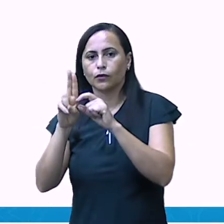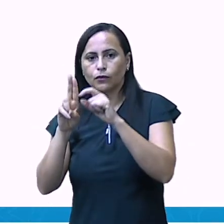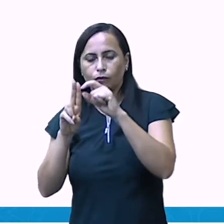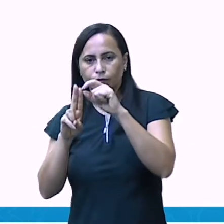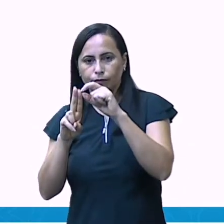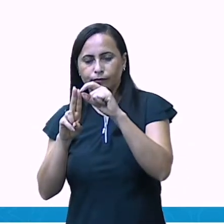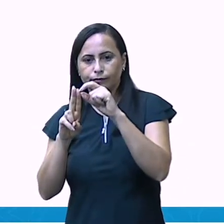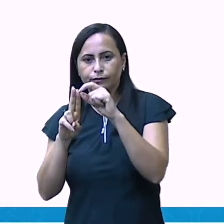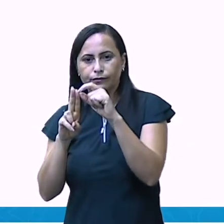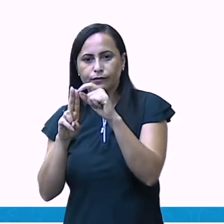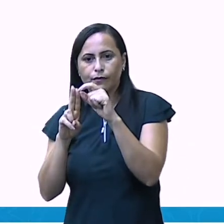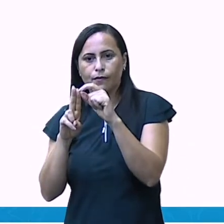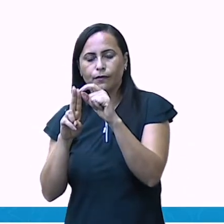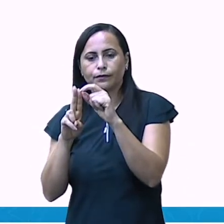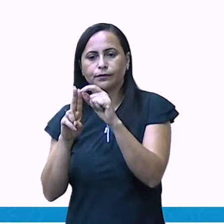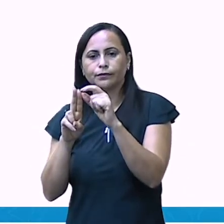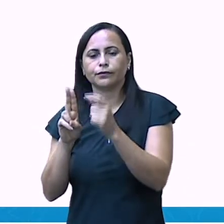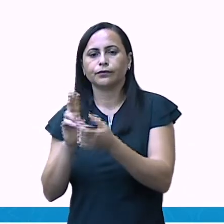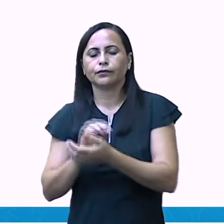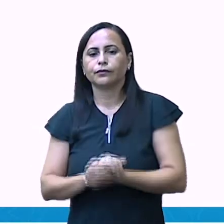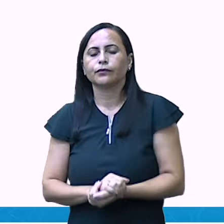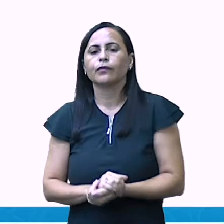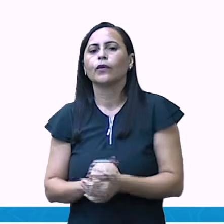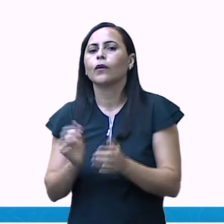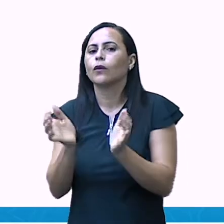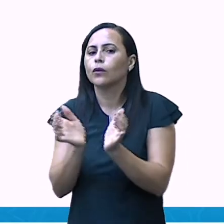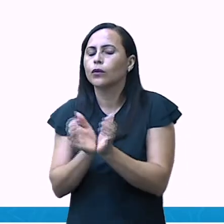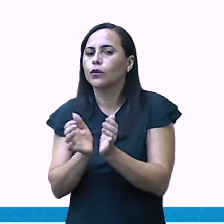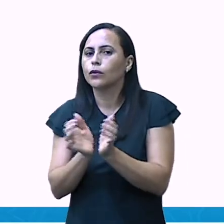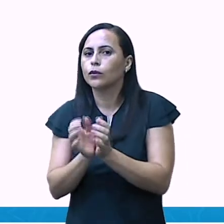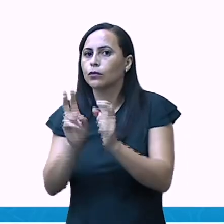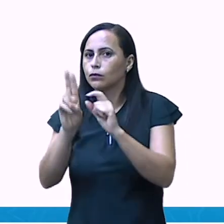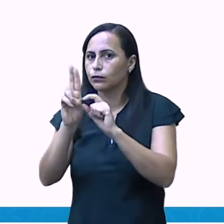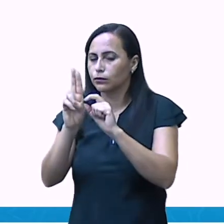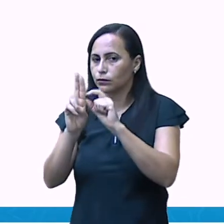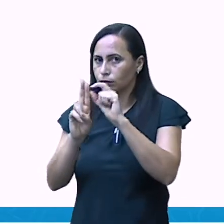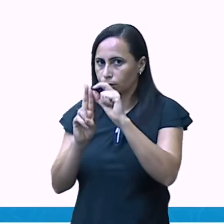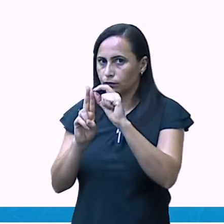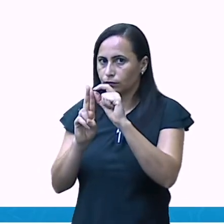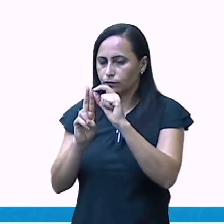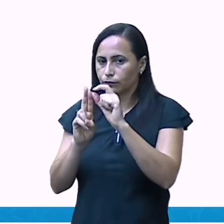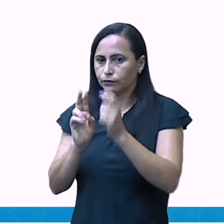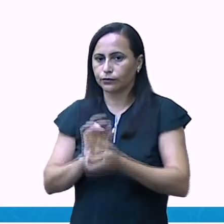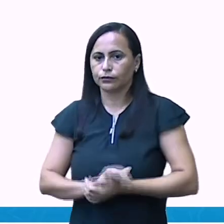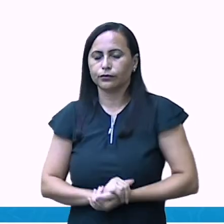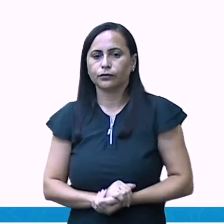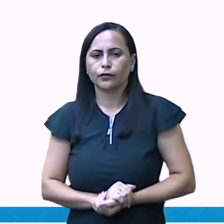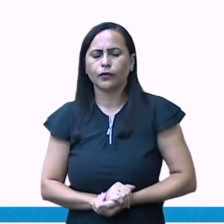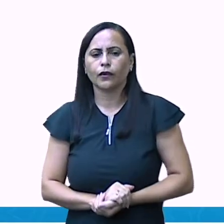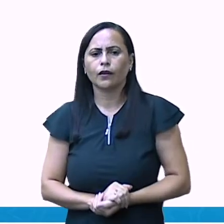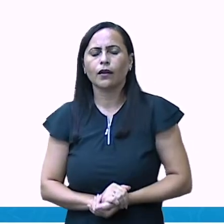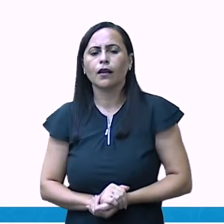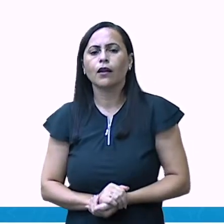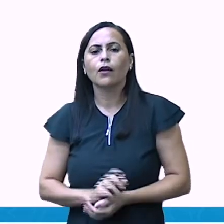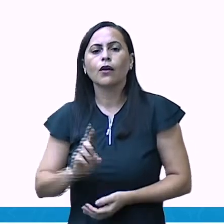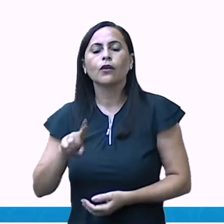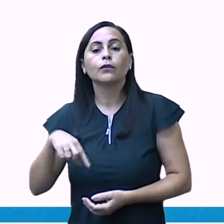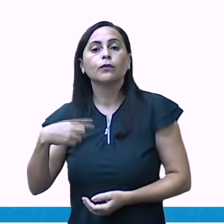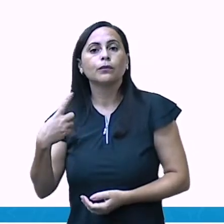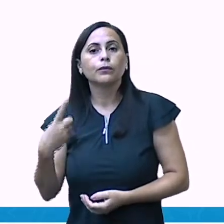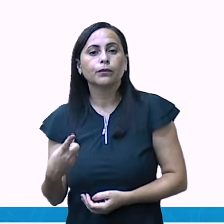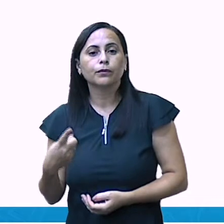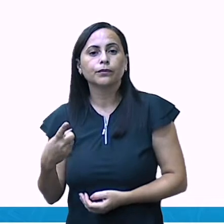dezena. Ele é formado por dois algarismos. E a ordem da centena?